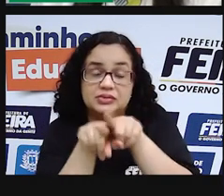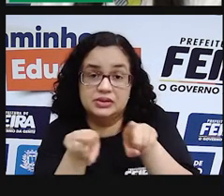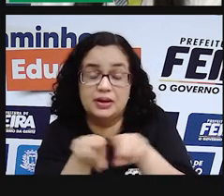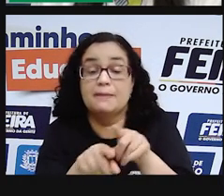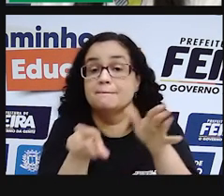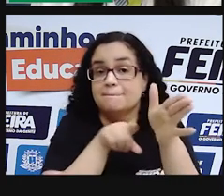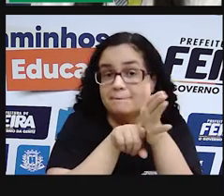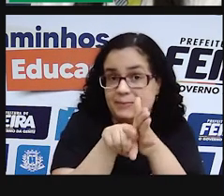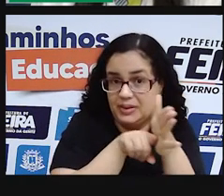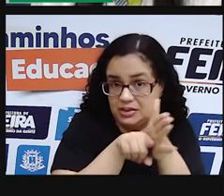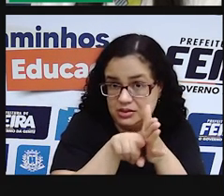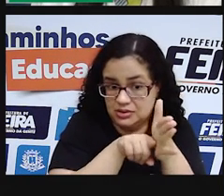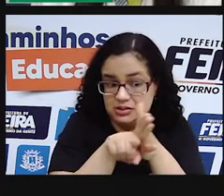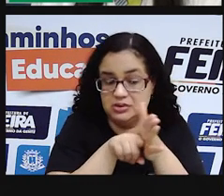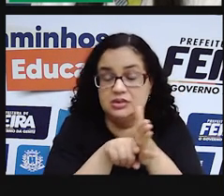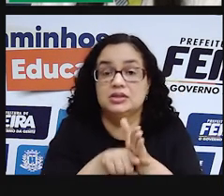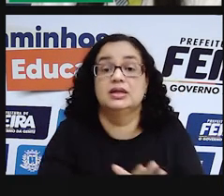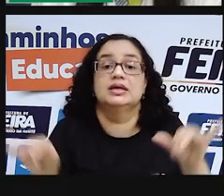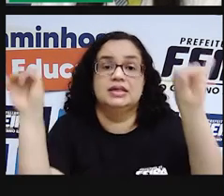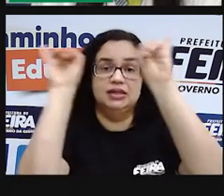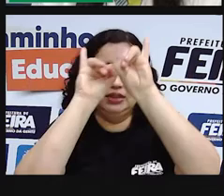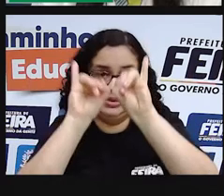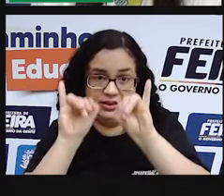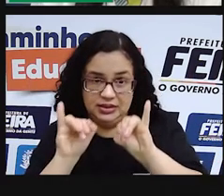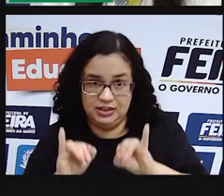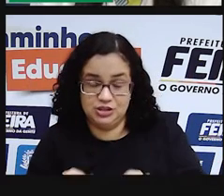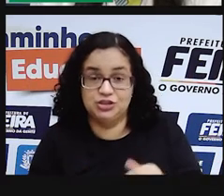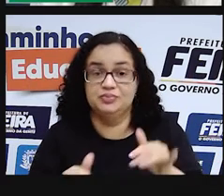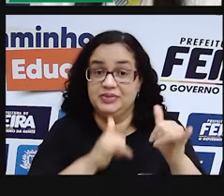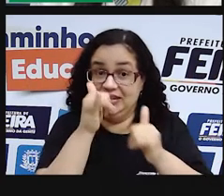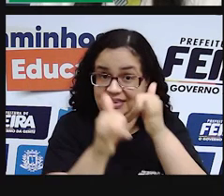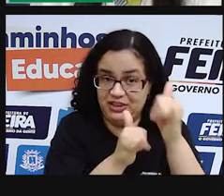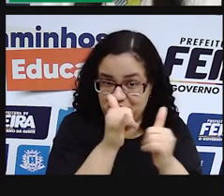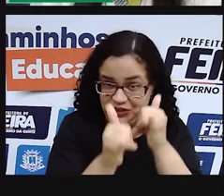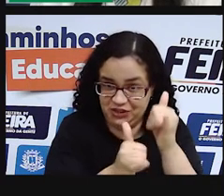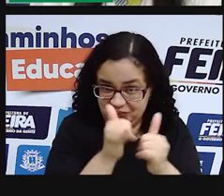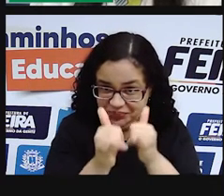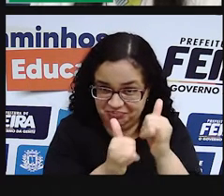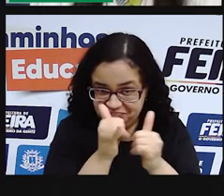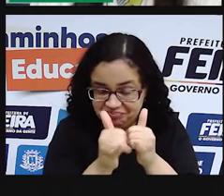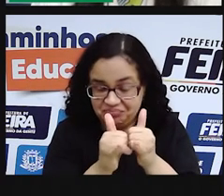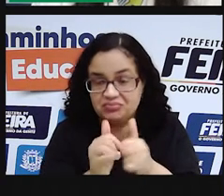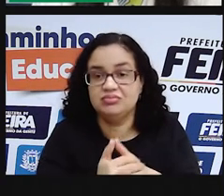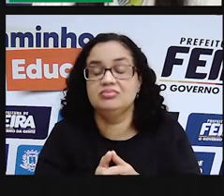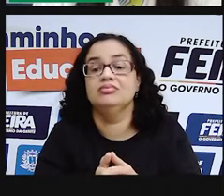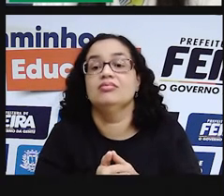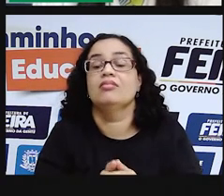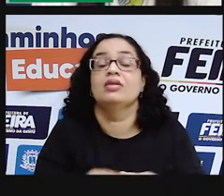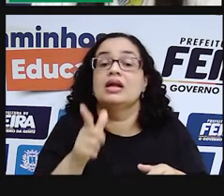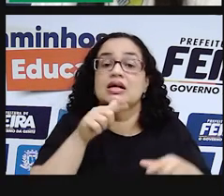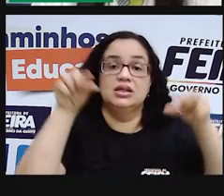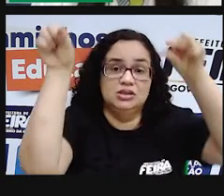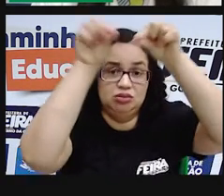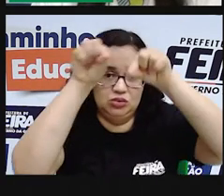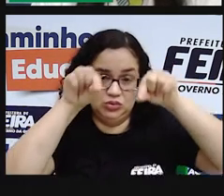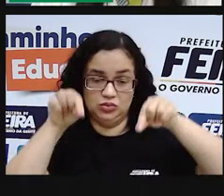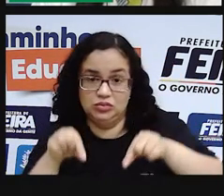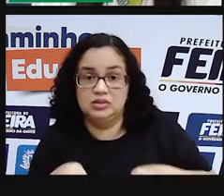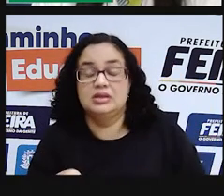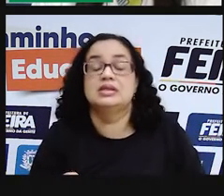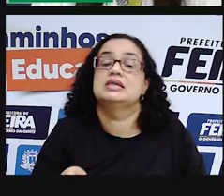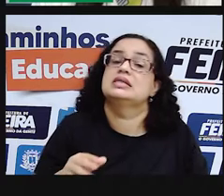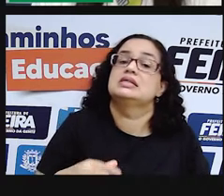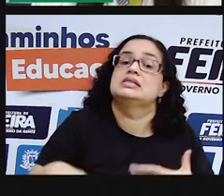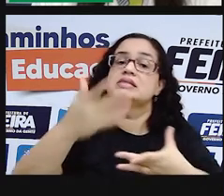pesquisa, né? Imagens na internet, pode ser uma lagoa que tem cartão postal da